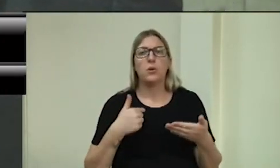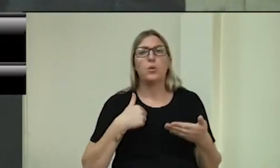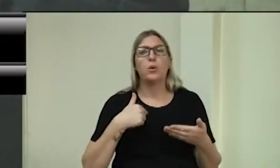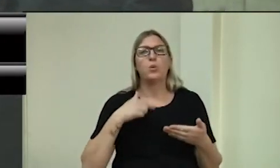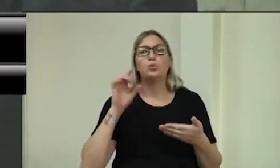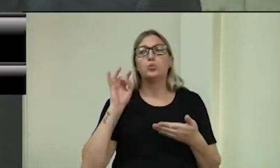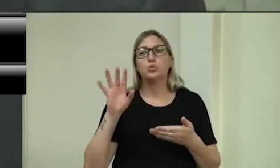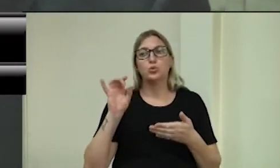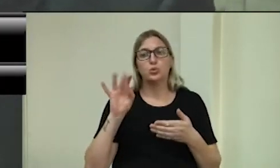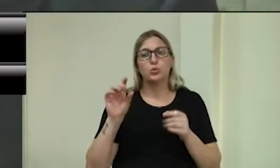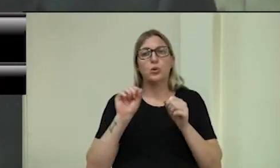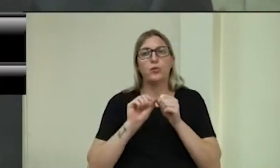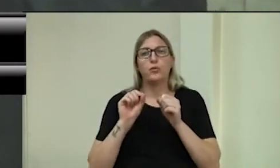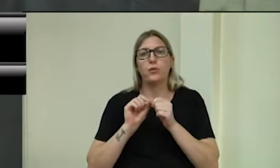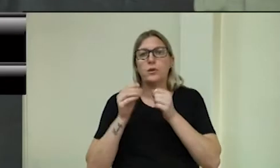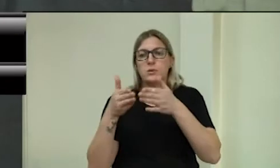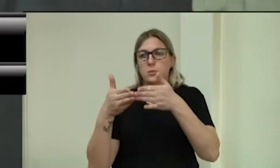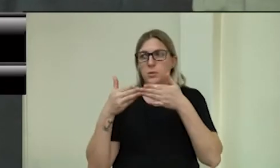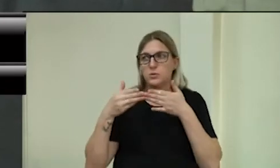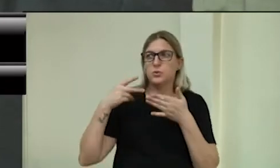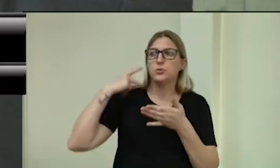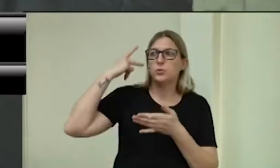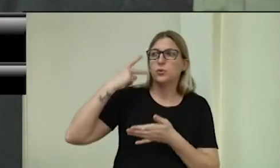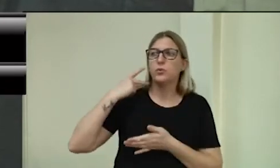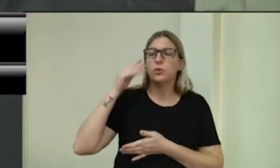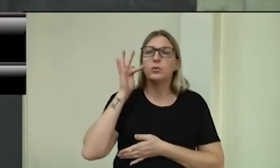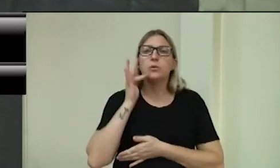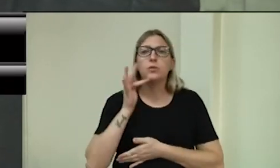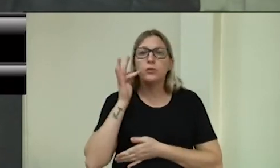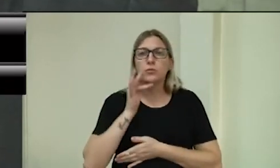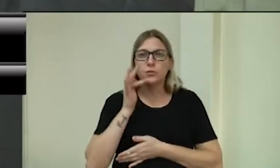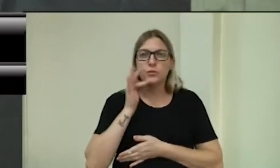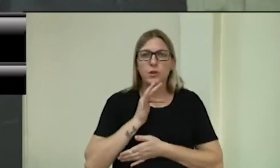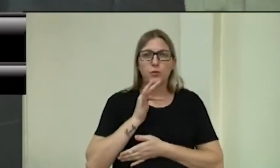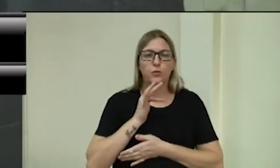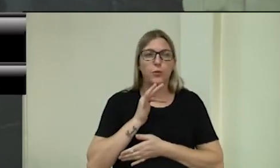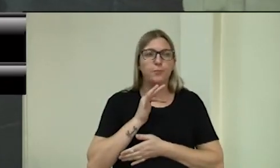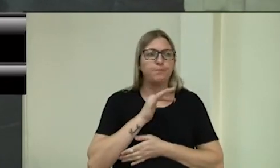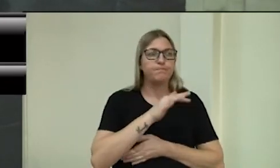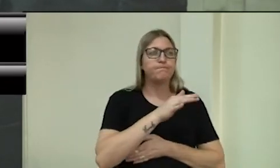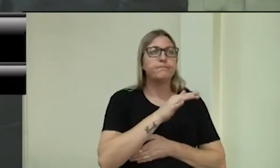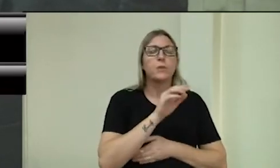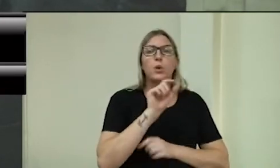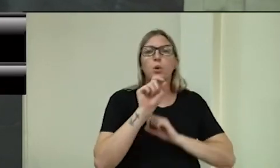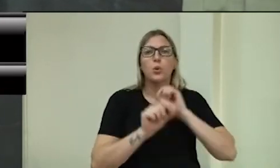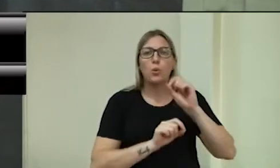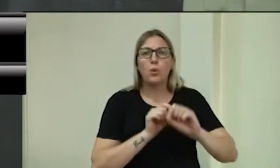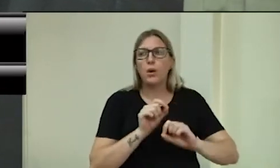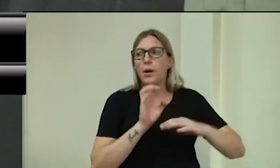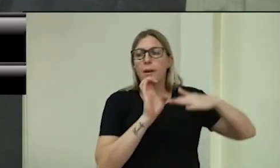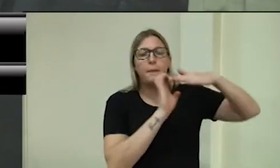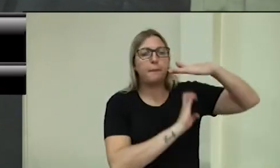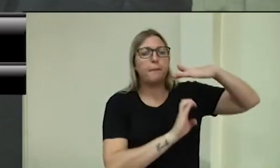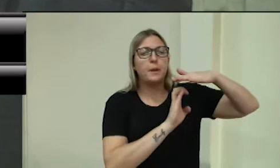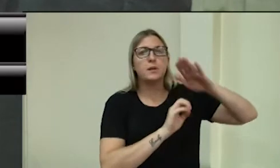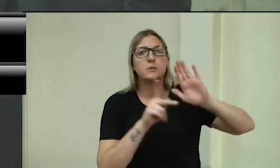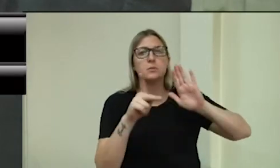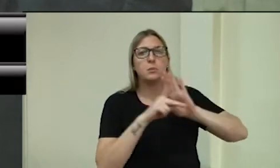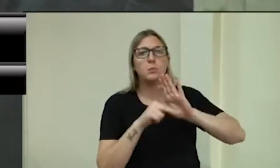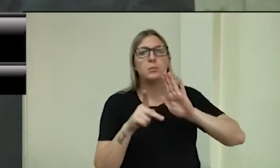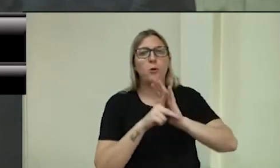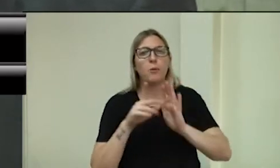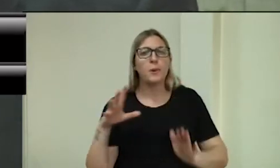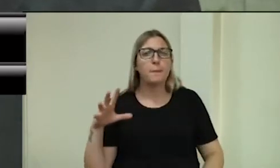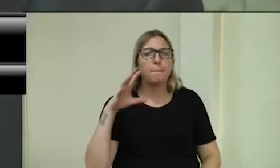reivindicação, vereador João Parente, do setor das padarias. Certo? Nós tivemos